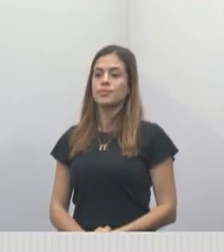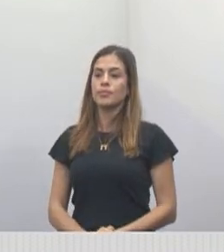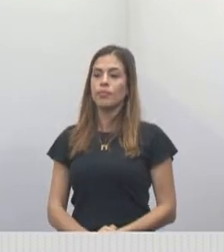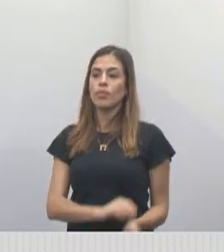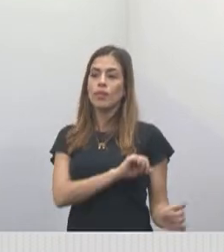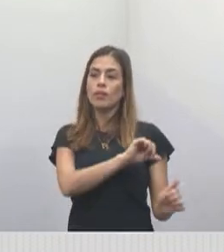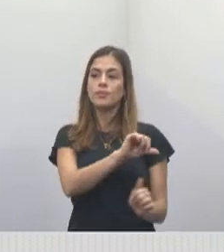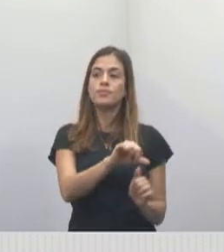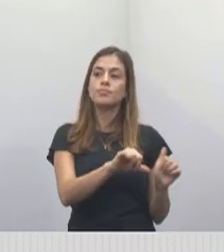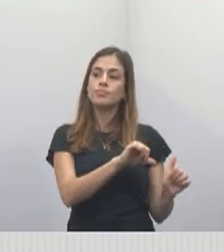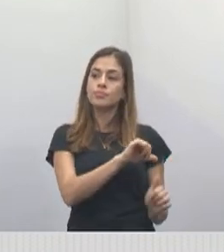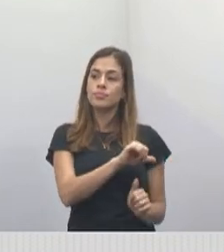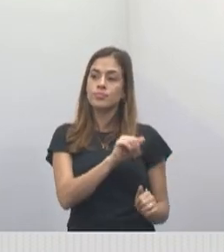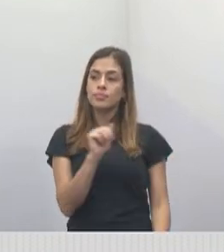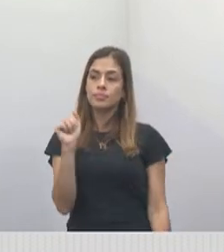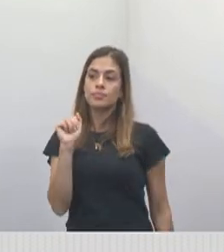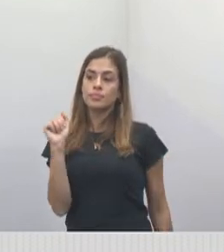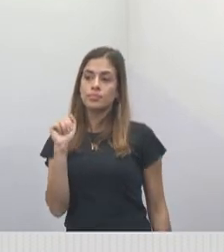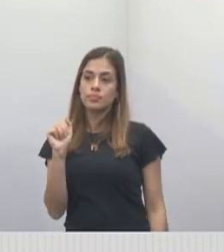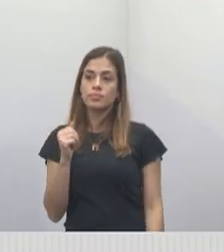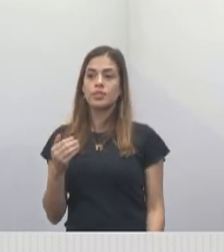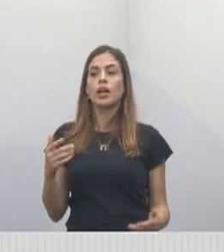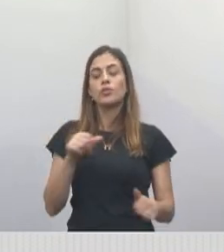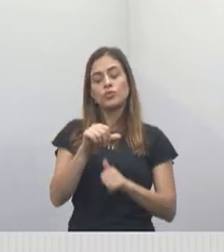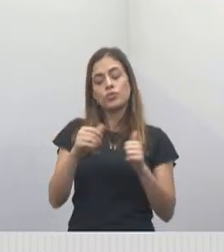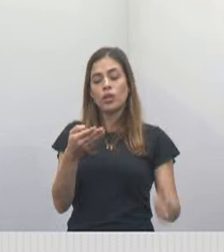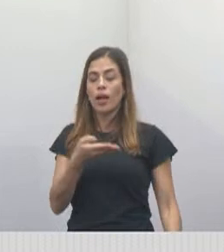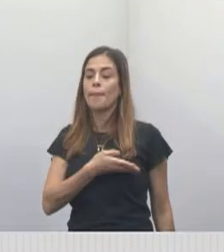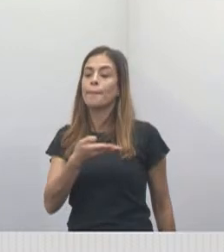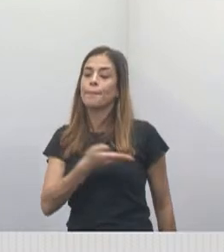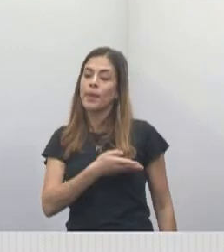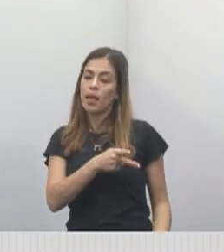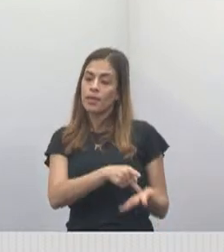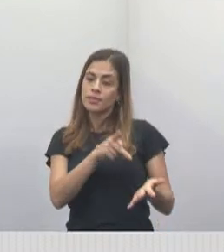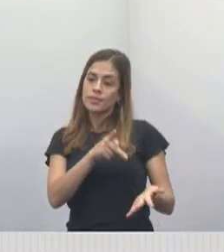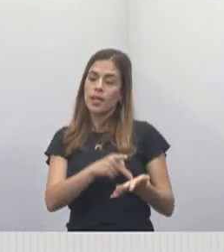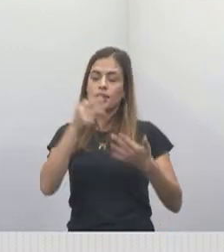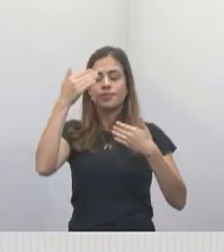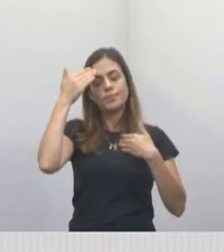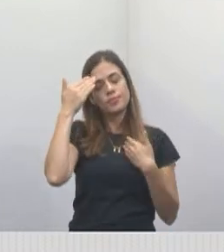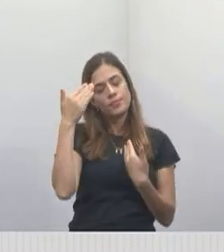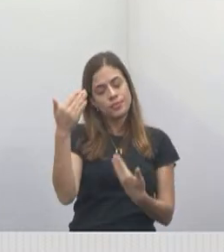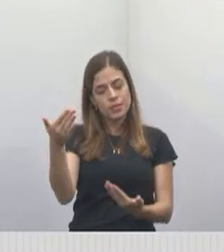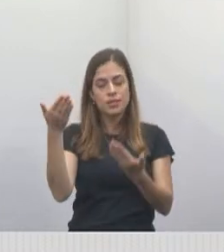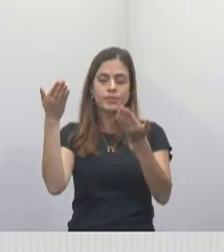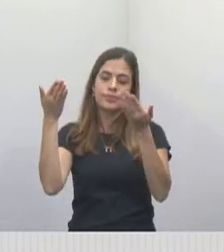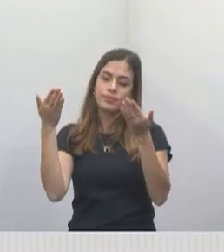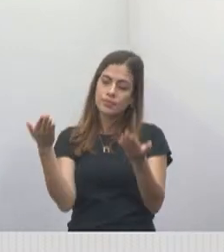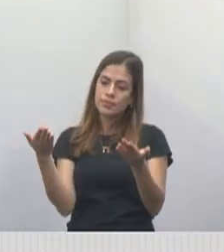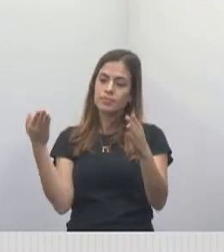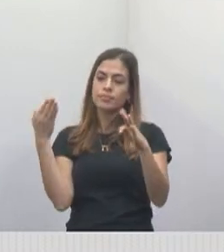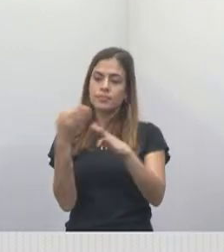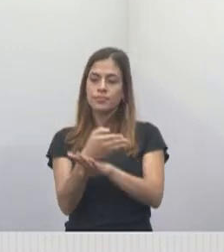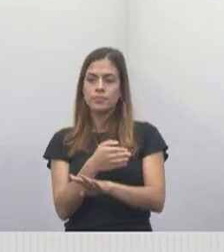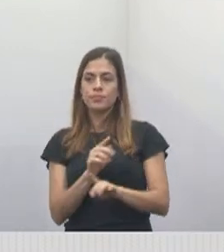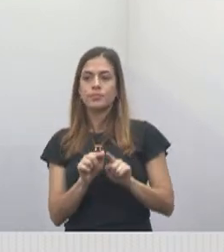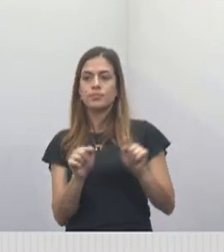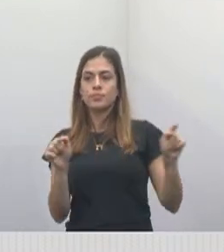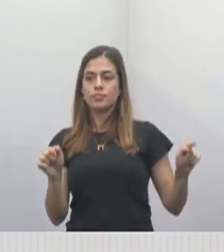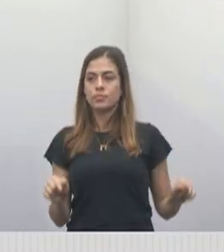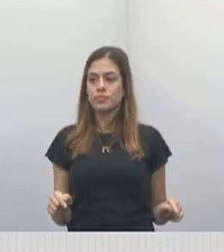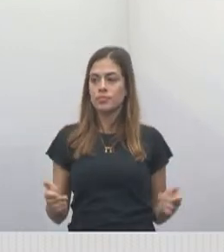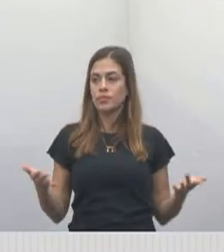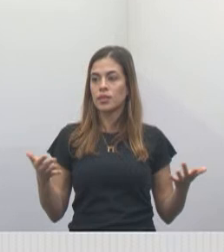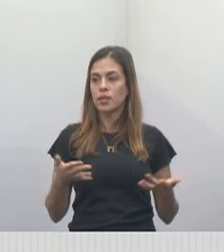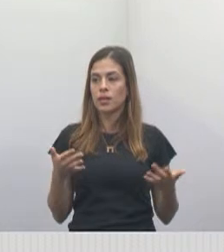tornou-se, na verdade, de assessora, uma verdadeira amiga. Quero deixar aqui o meu muito obrigado por você ter feito parte do nosso gabinete e